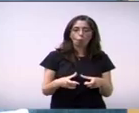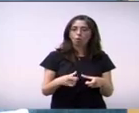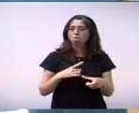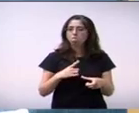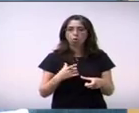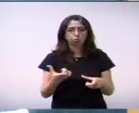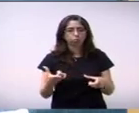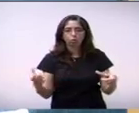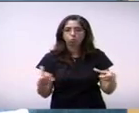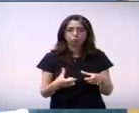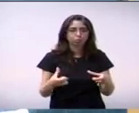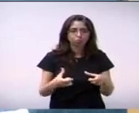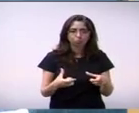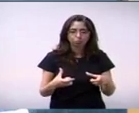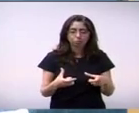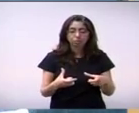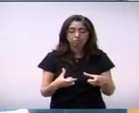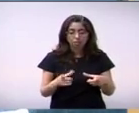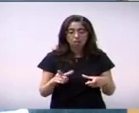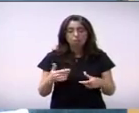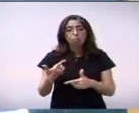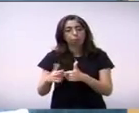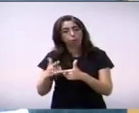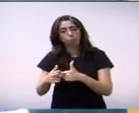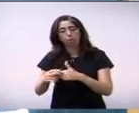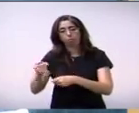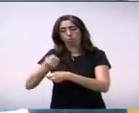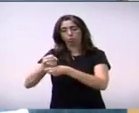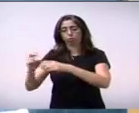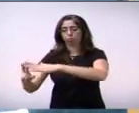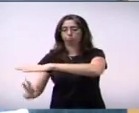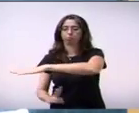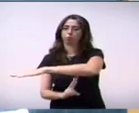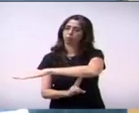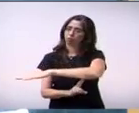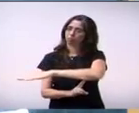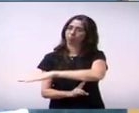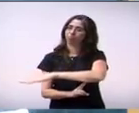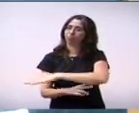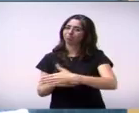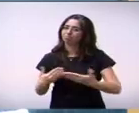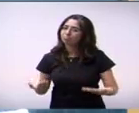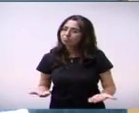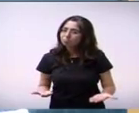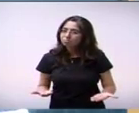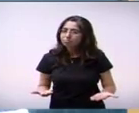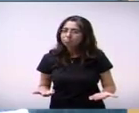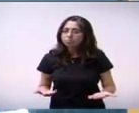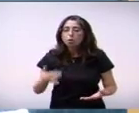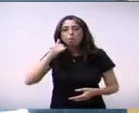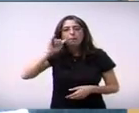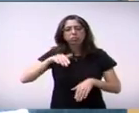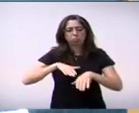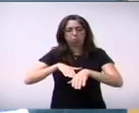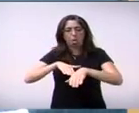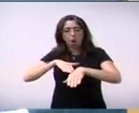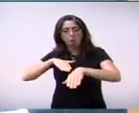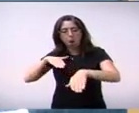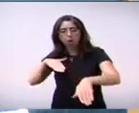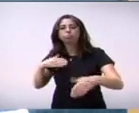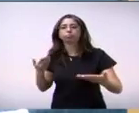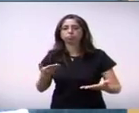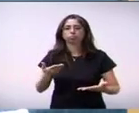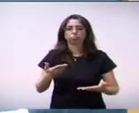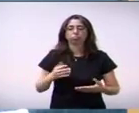Segunda coisa, nós estamos aqui para votar uma área de amortecimento. Quanto ao